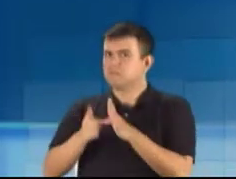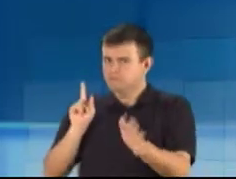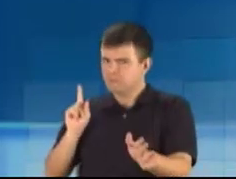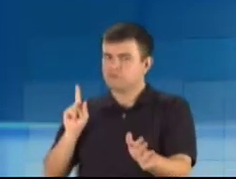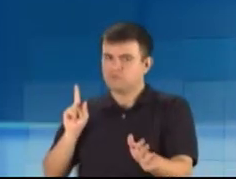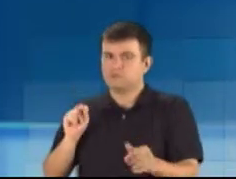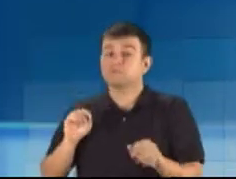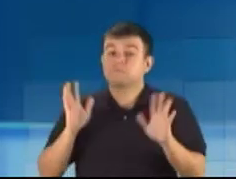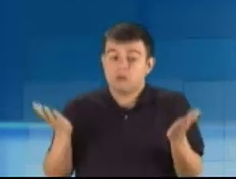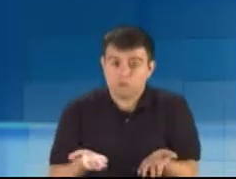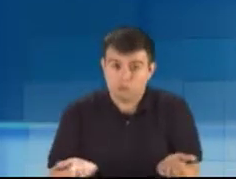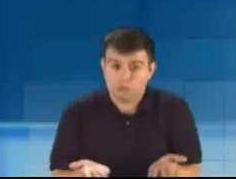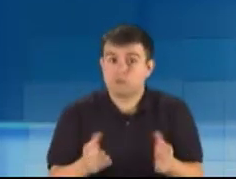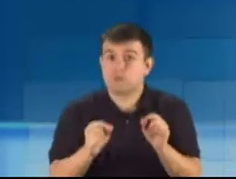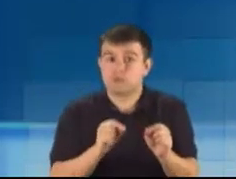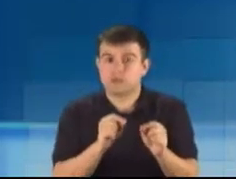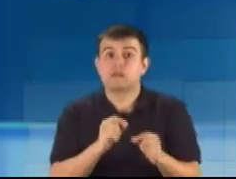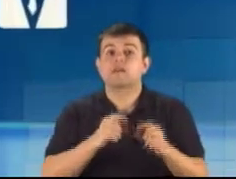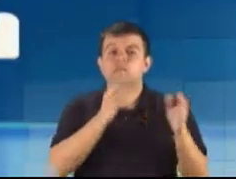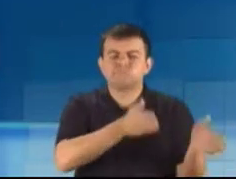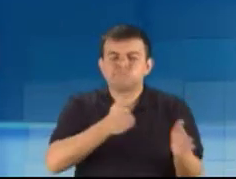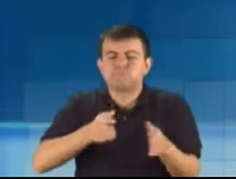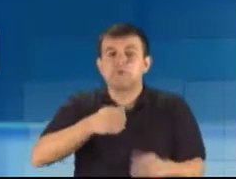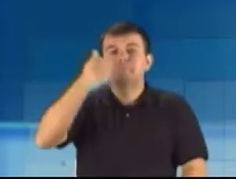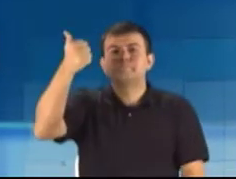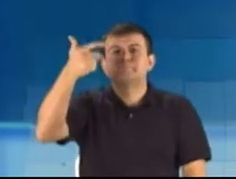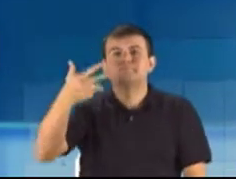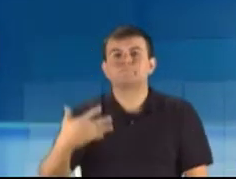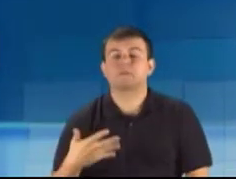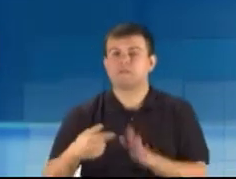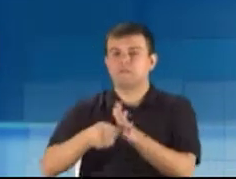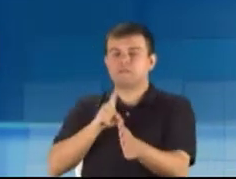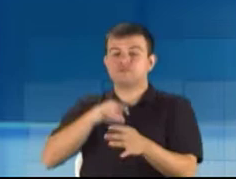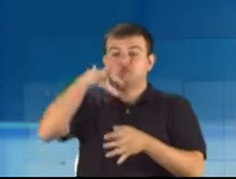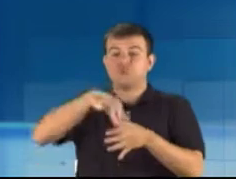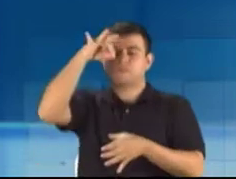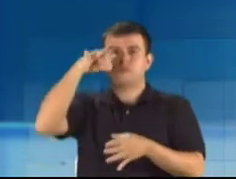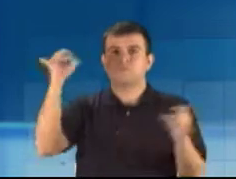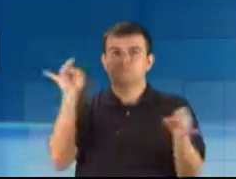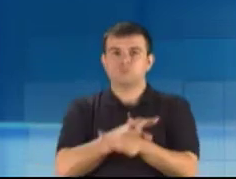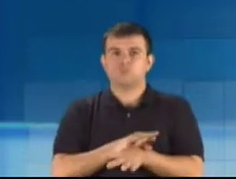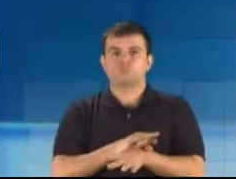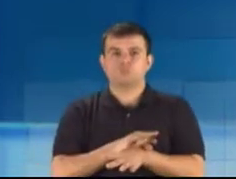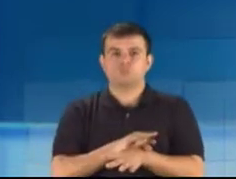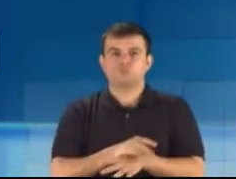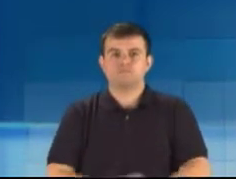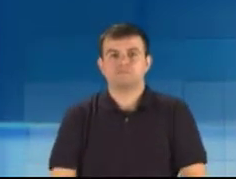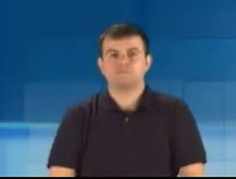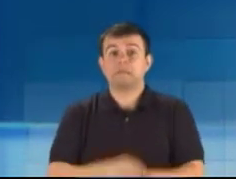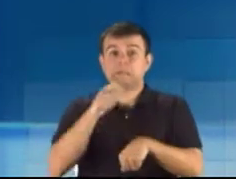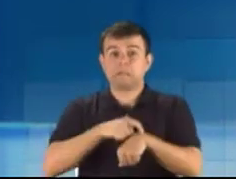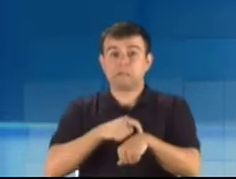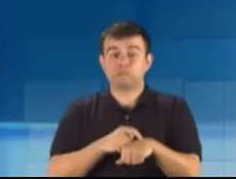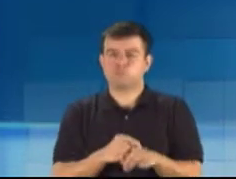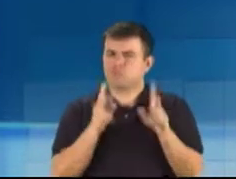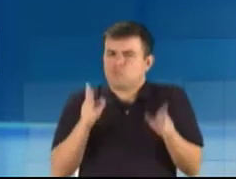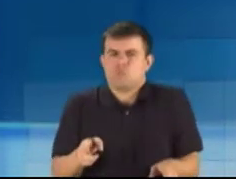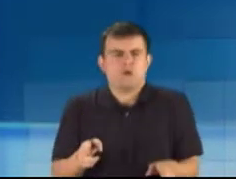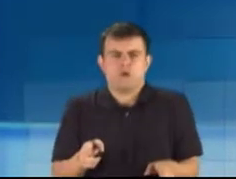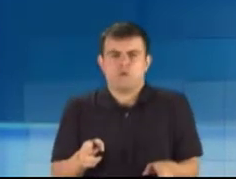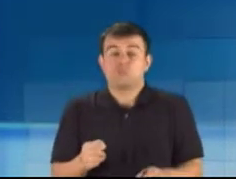ordem de quem pergunta e quem responde foi definida em sorteio prévio. Os tempos serão os mesmos do bloco anterior.